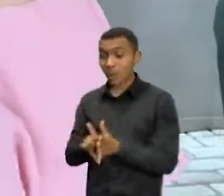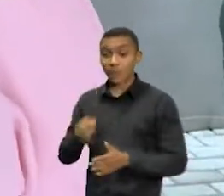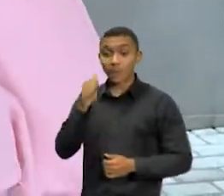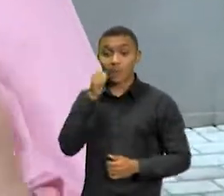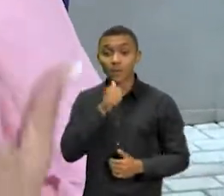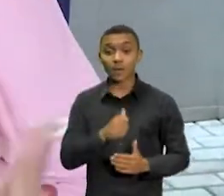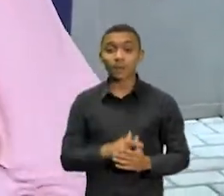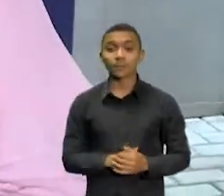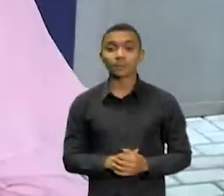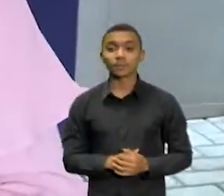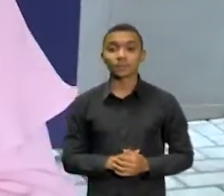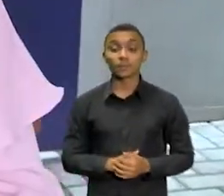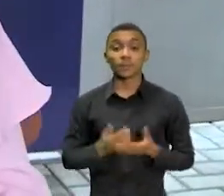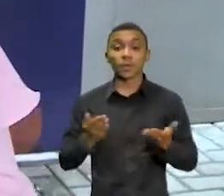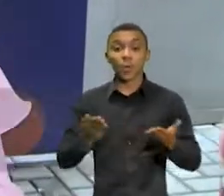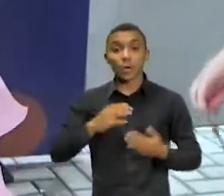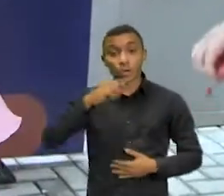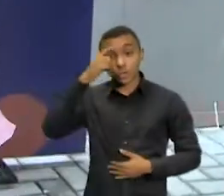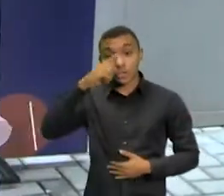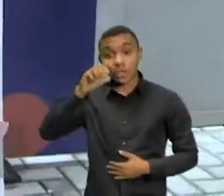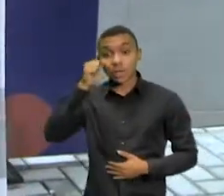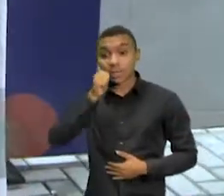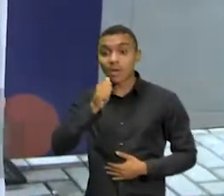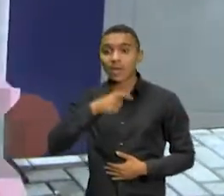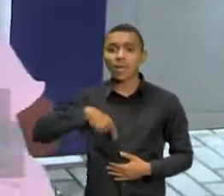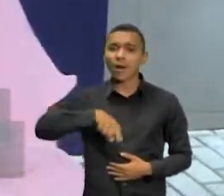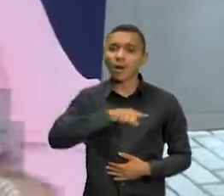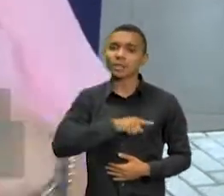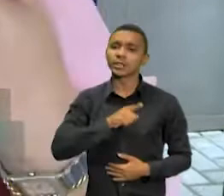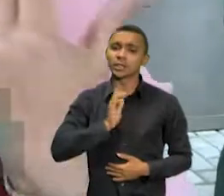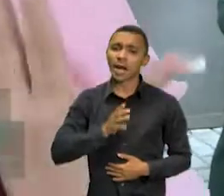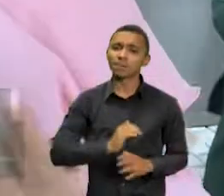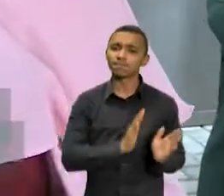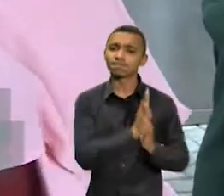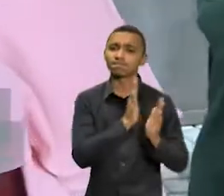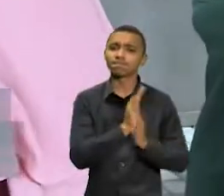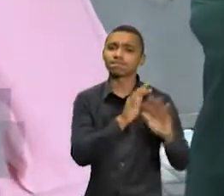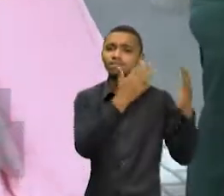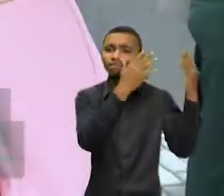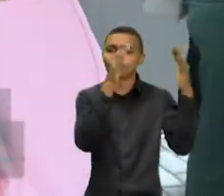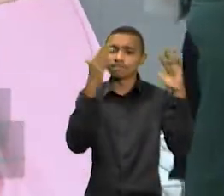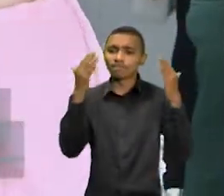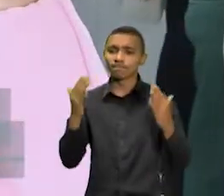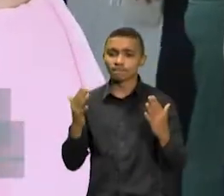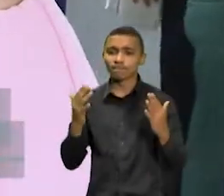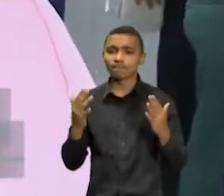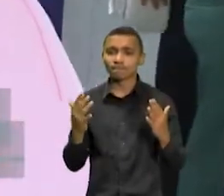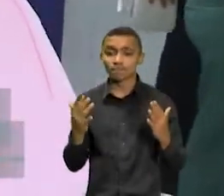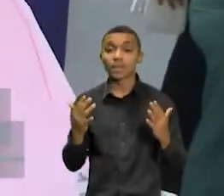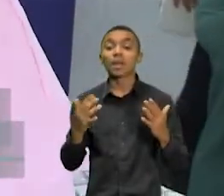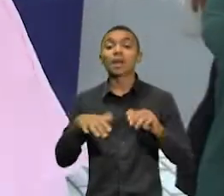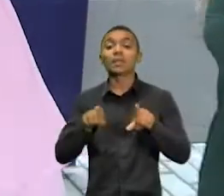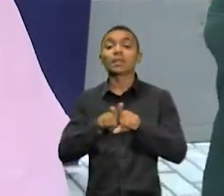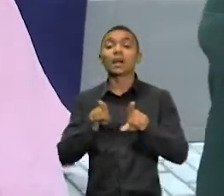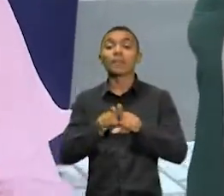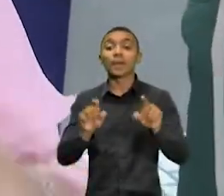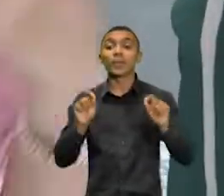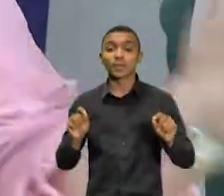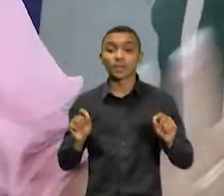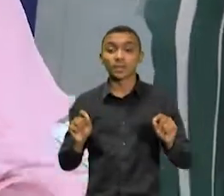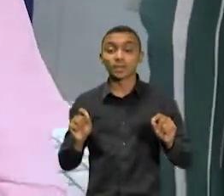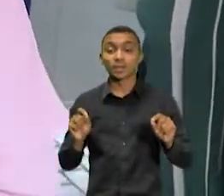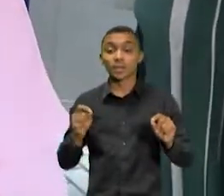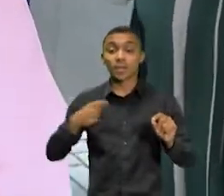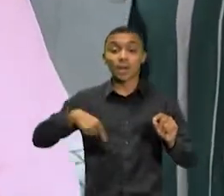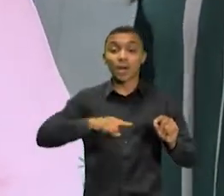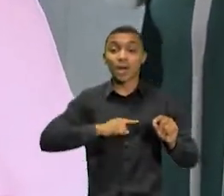mulher, nós estamos de parabéns pelo nosso dia e de parabéns ainda de estar ganhando aqui o